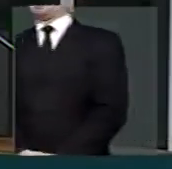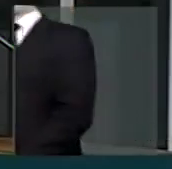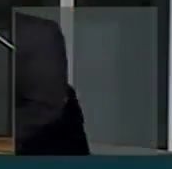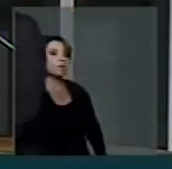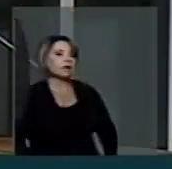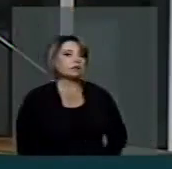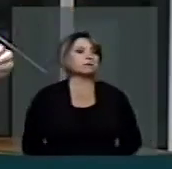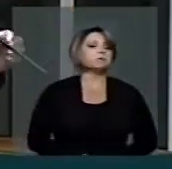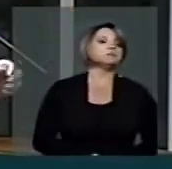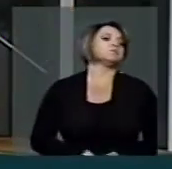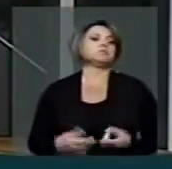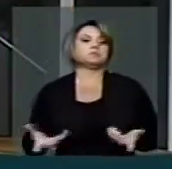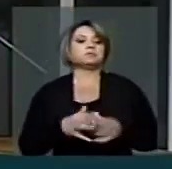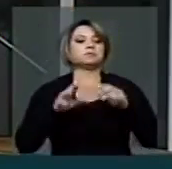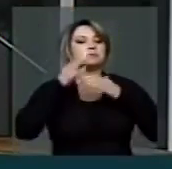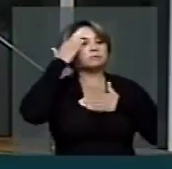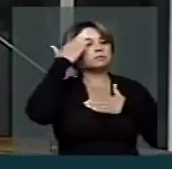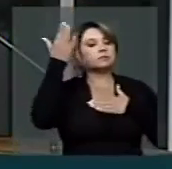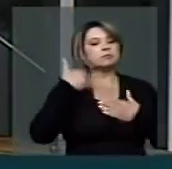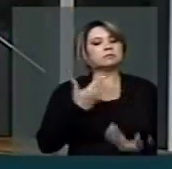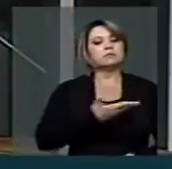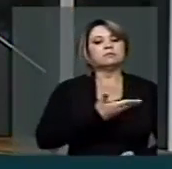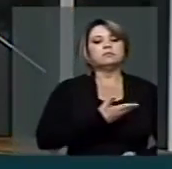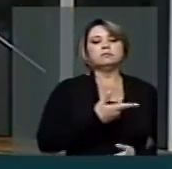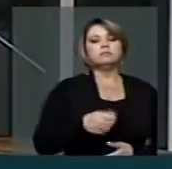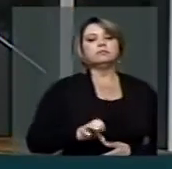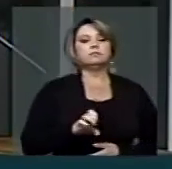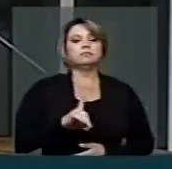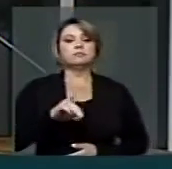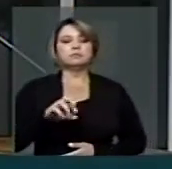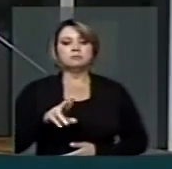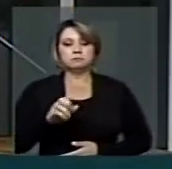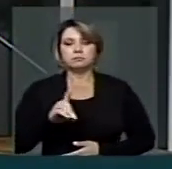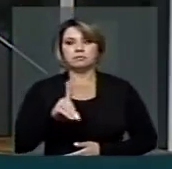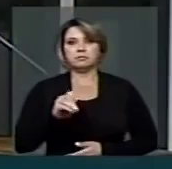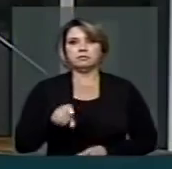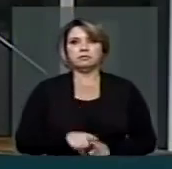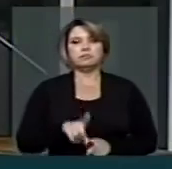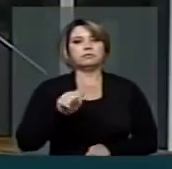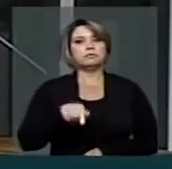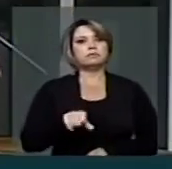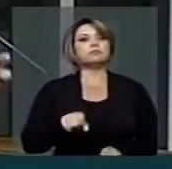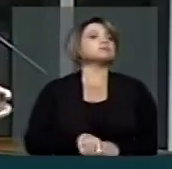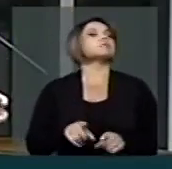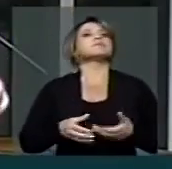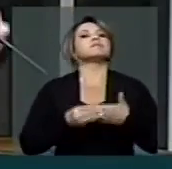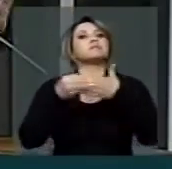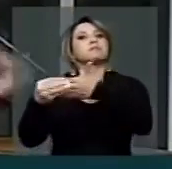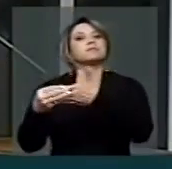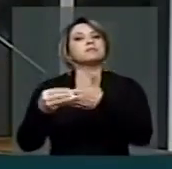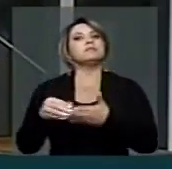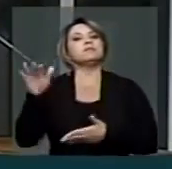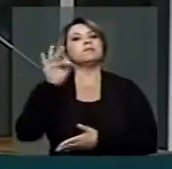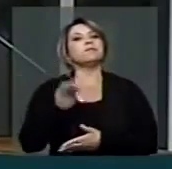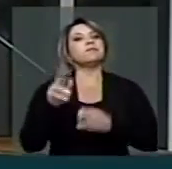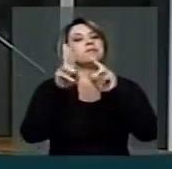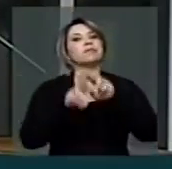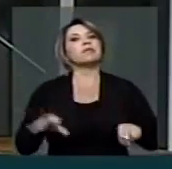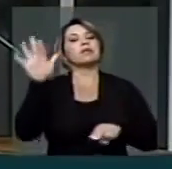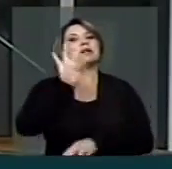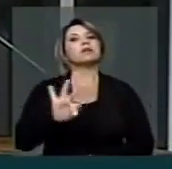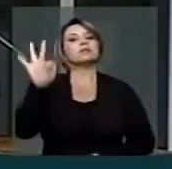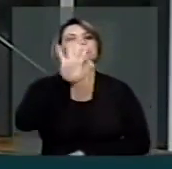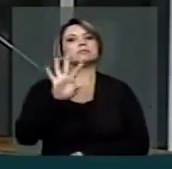Tocantins, eu quero agradecer, inclusive, ao meu amigo Eduardo Gomes, que me levou lá na Universidade Federal de Tocantins, para me mostrar o projeto da